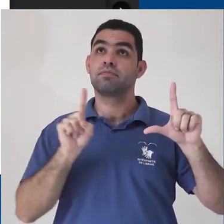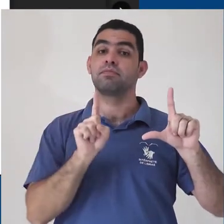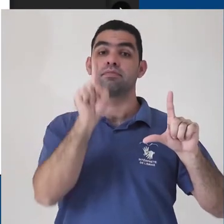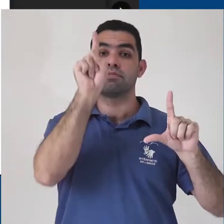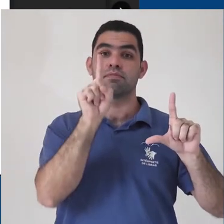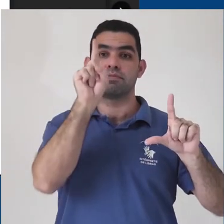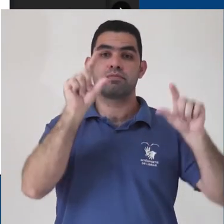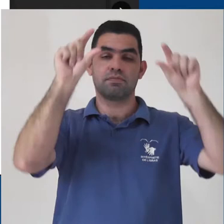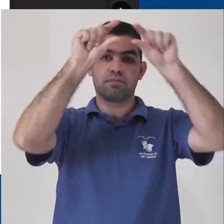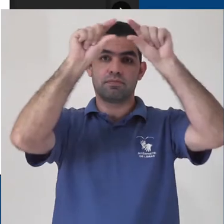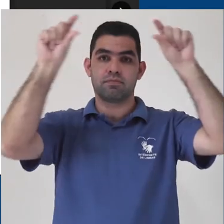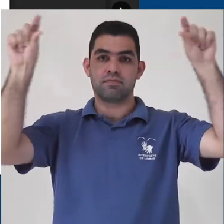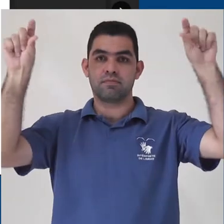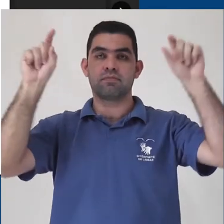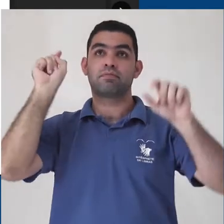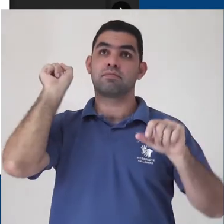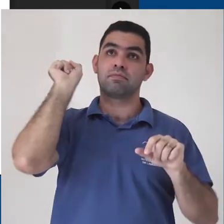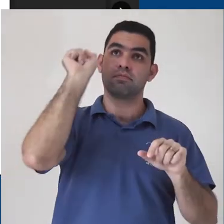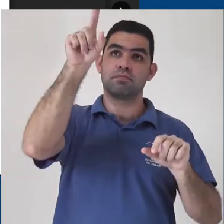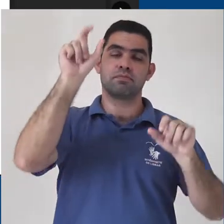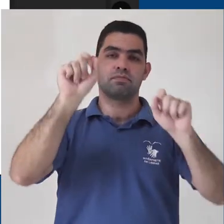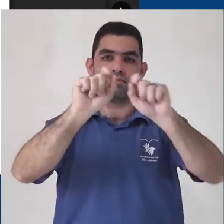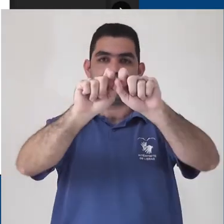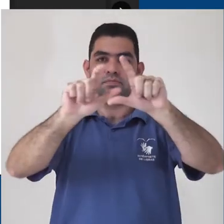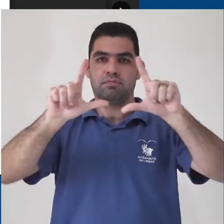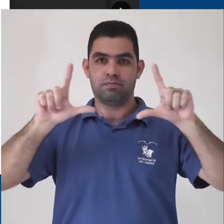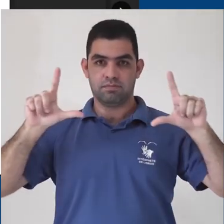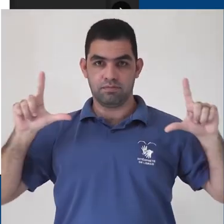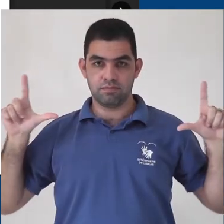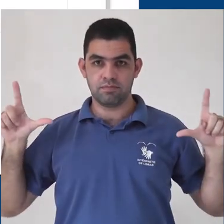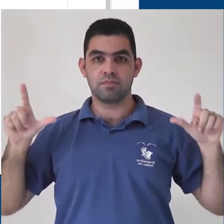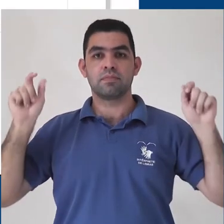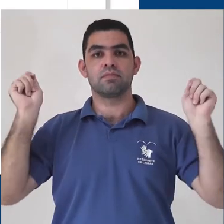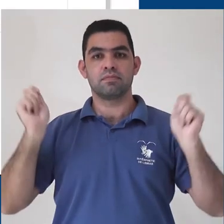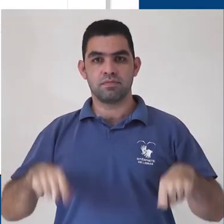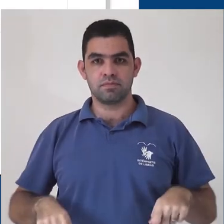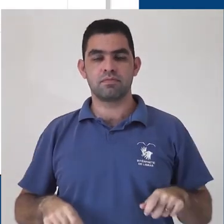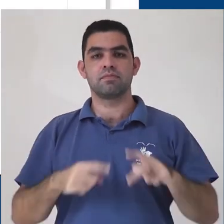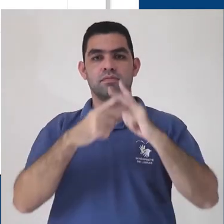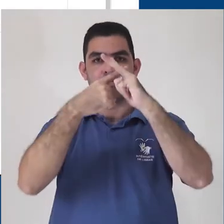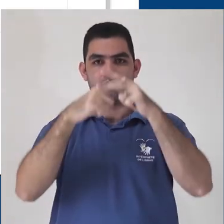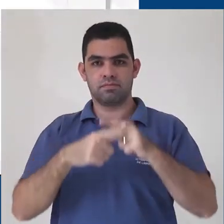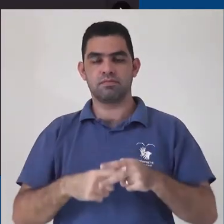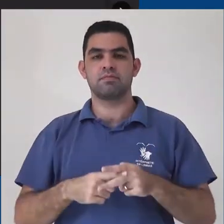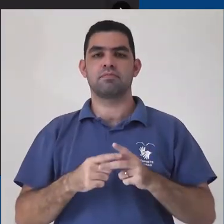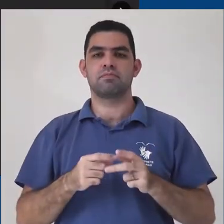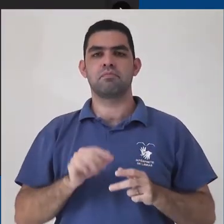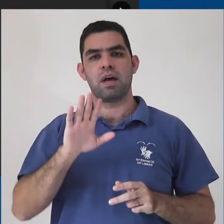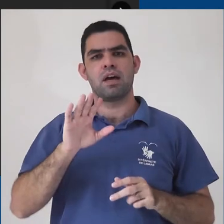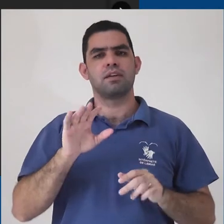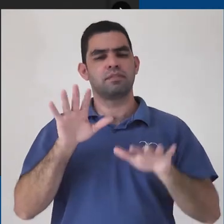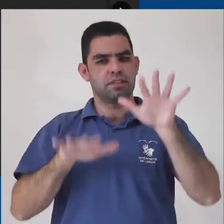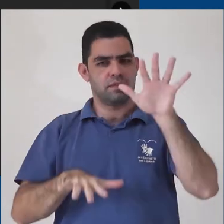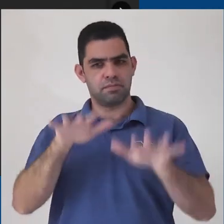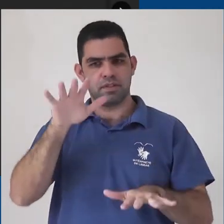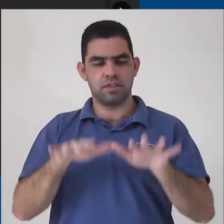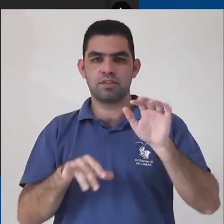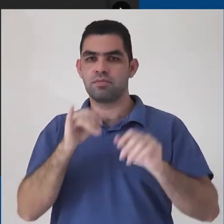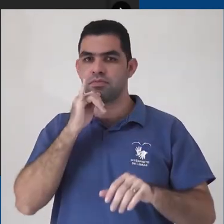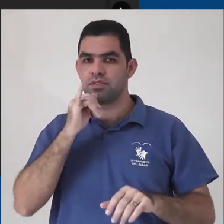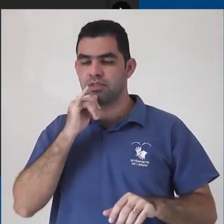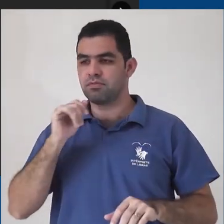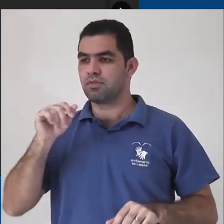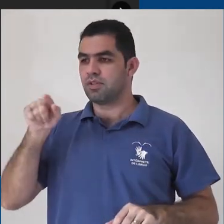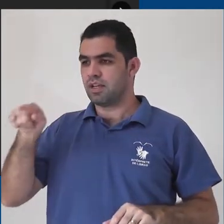em cima dele, podemos clicar no botão Abrir com Documentos Google. Mas estes documentos Google varia. Se estiver abrindo um Excel,